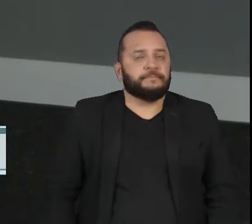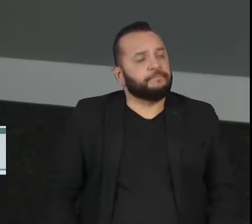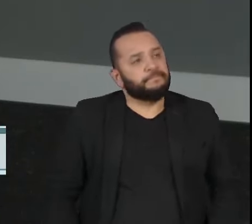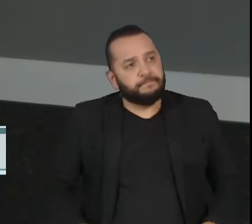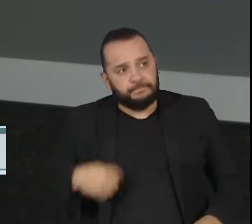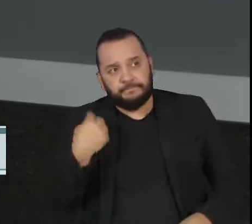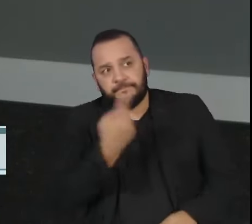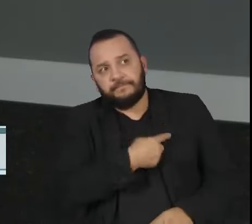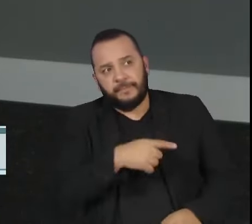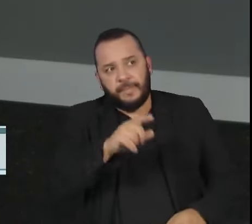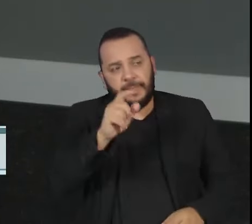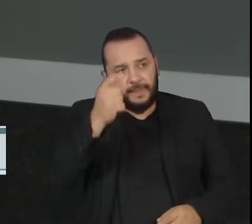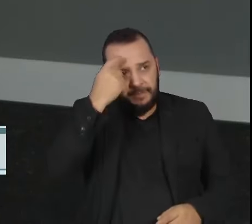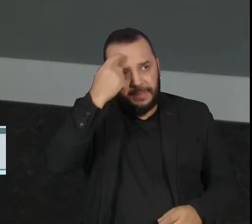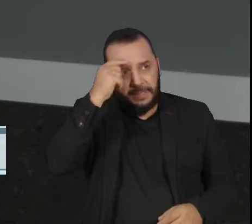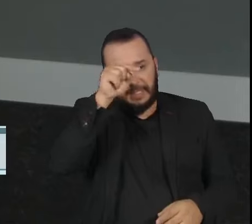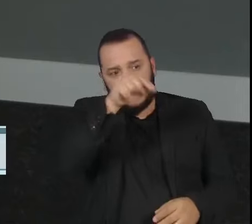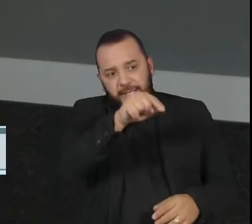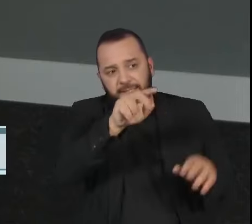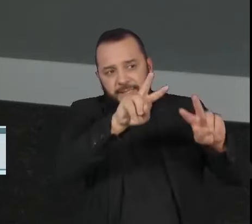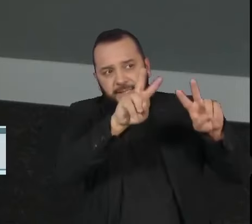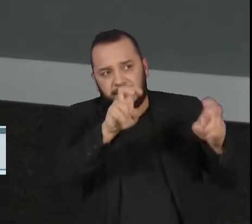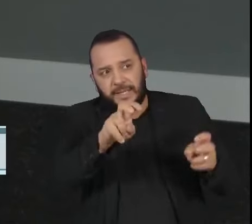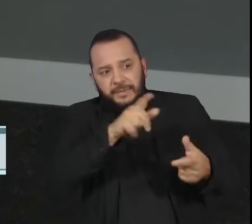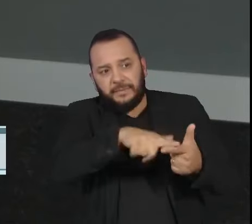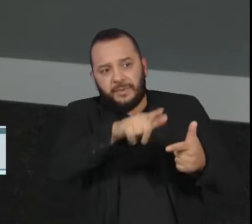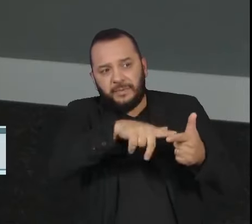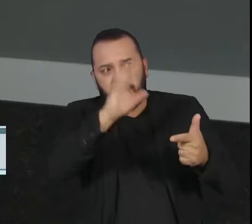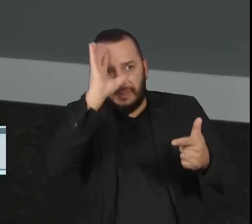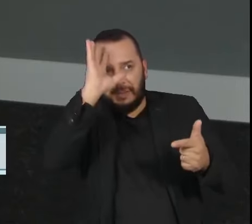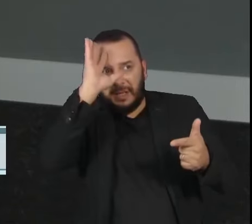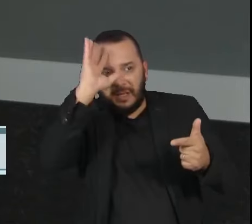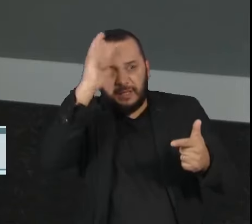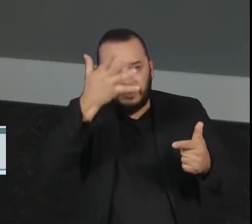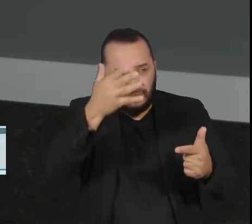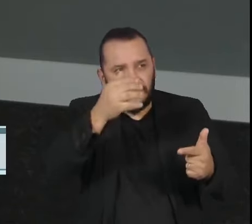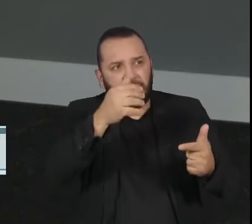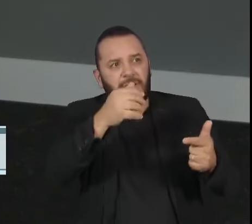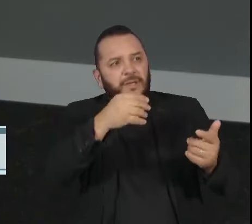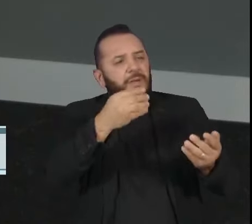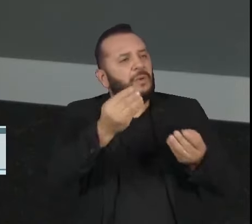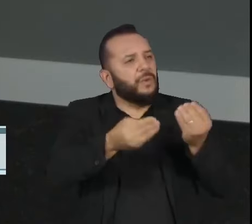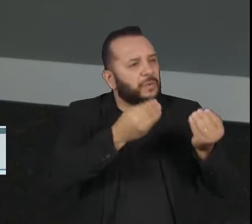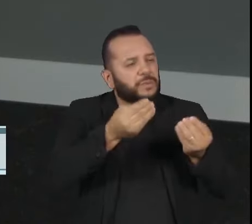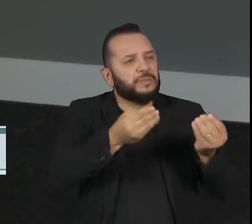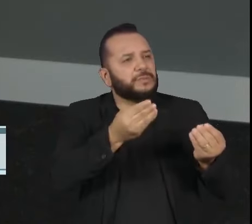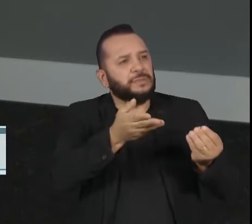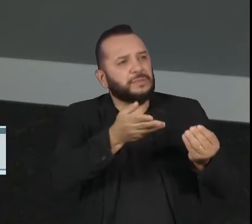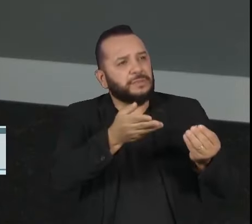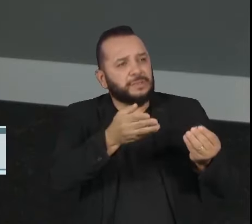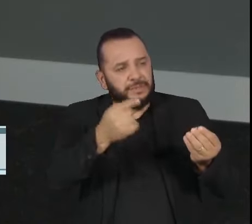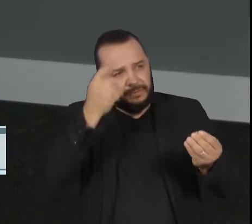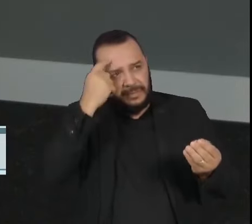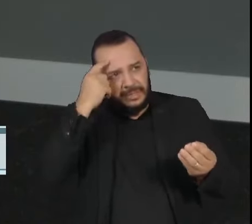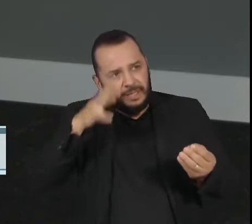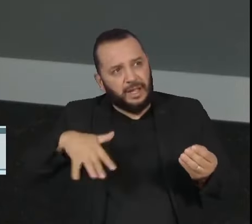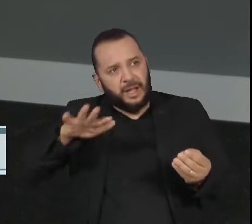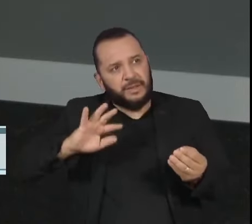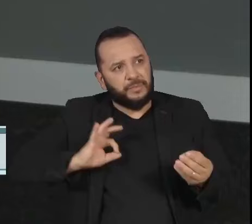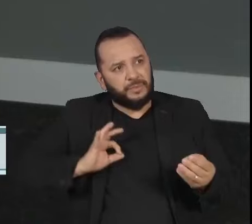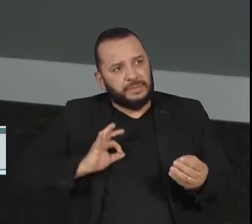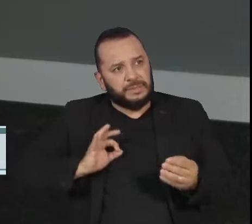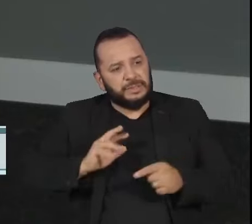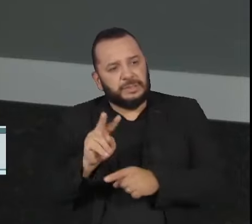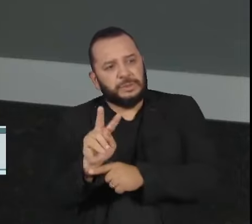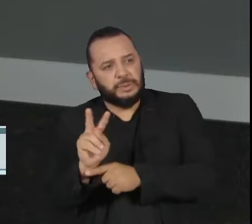a essa questão, a gente olha para esse lado, vamos dizer assim, da segurança pública, no